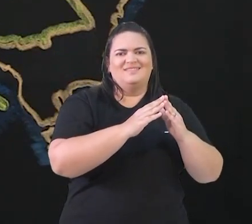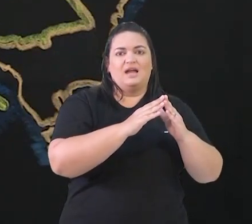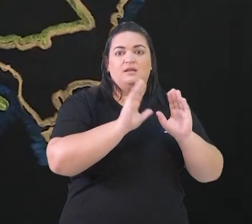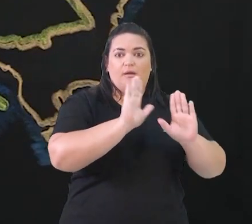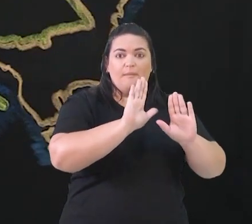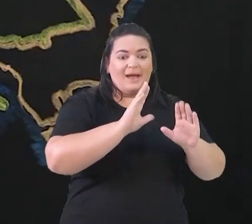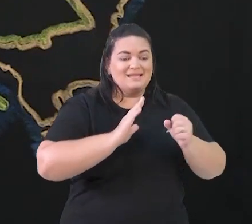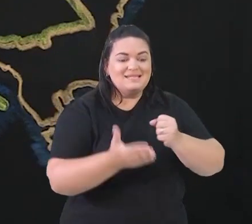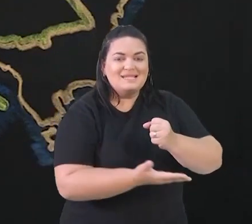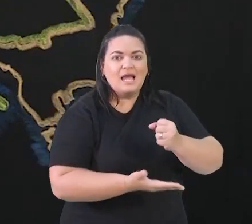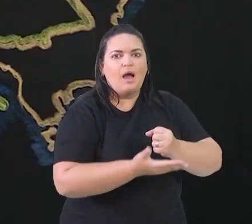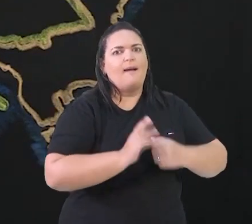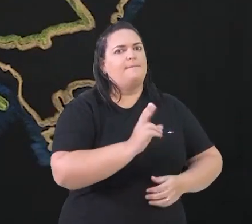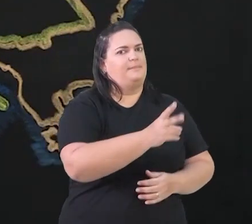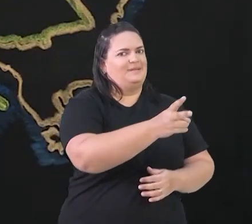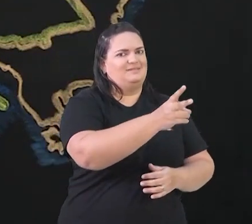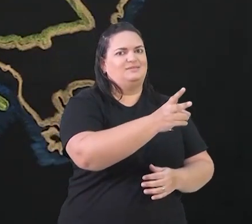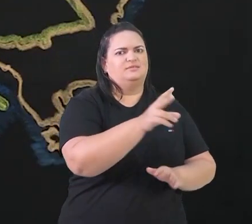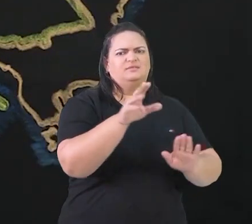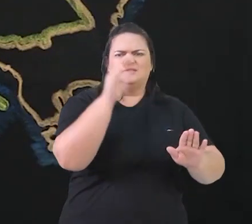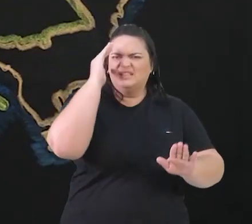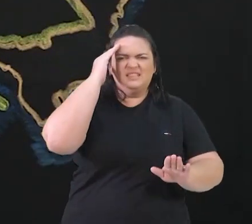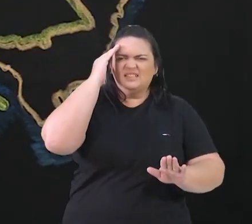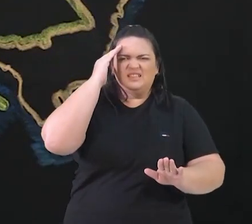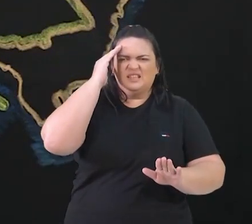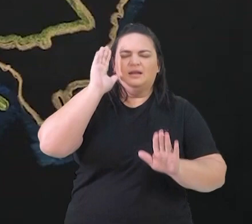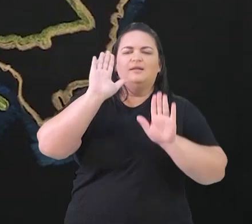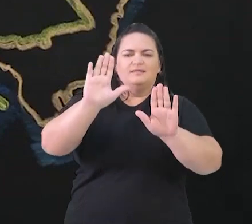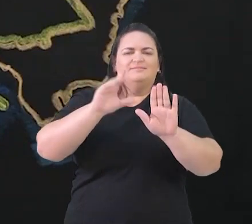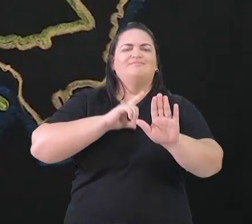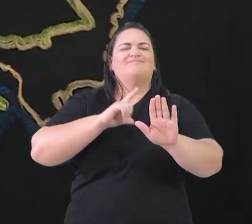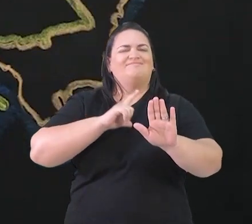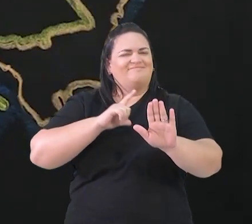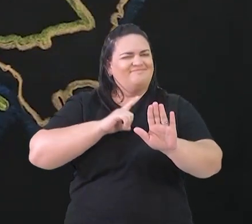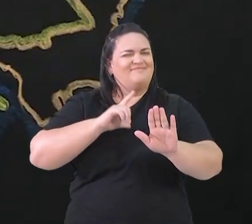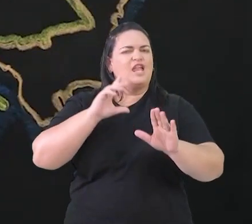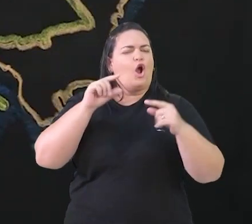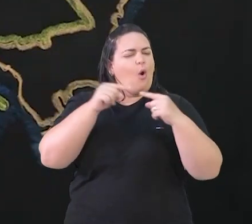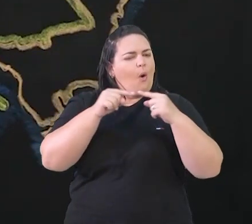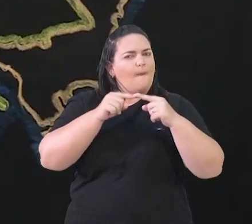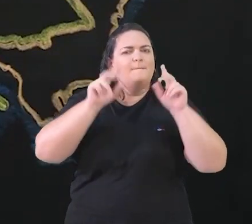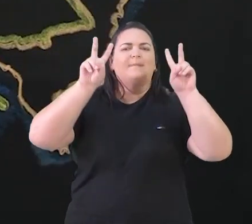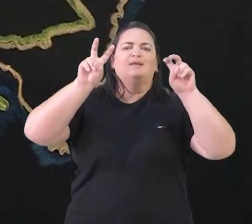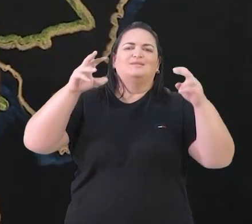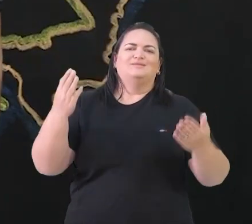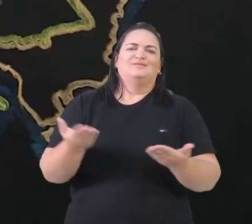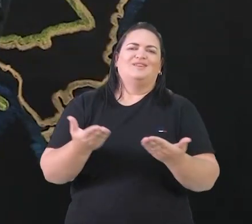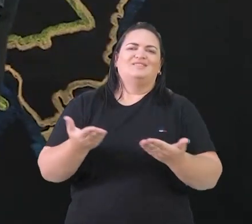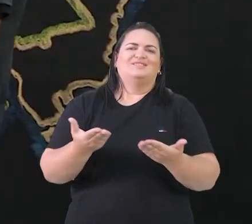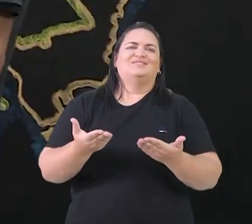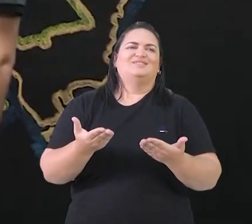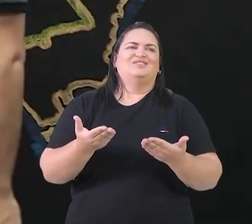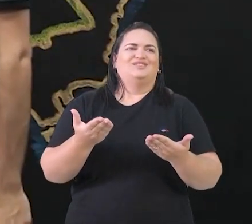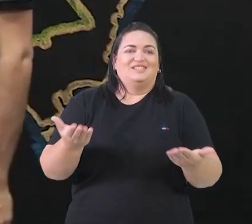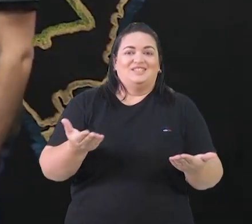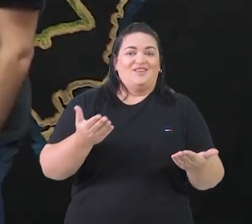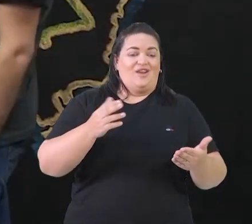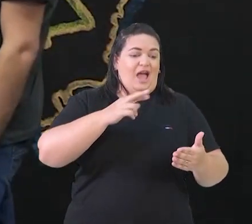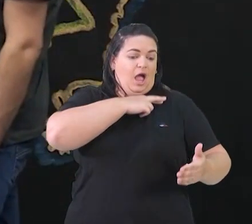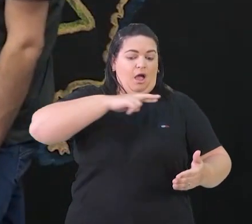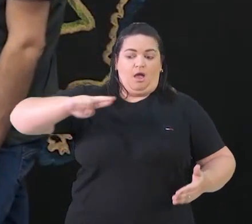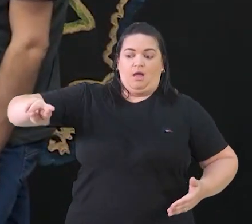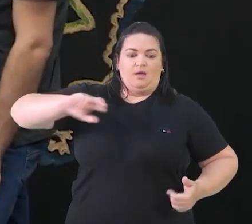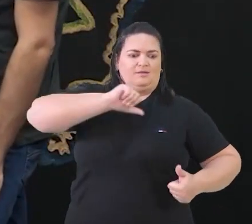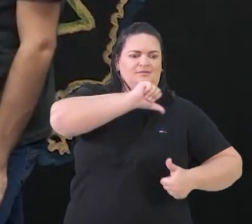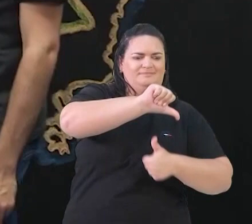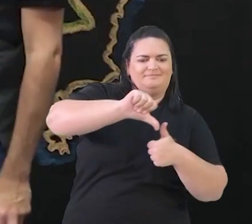mantida. Pois é, você pode não estar entendendo, mas na verdade isso tem muito a ver com o que a gente vai falar hoje, que foi um processo de reformas